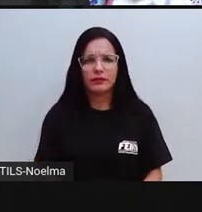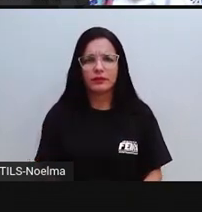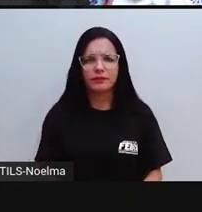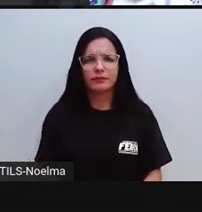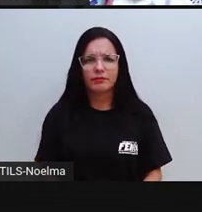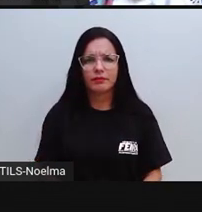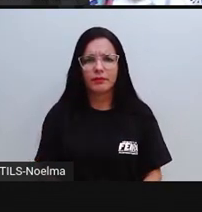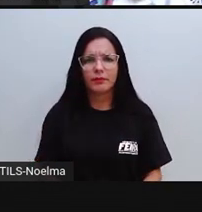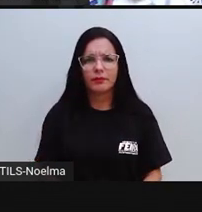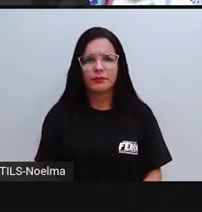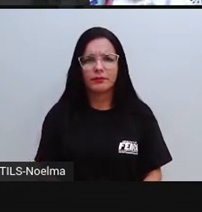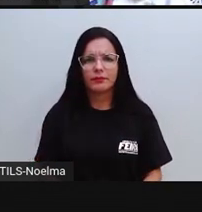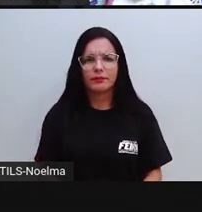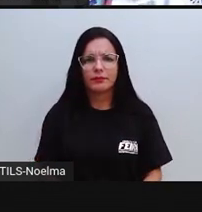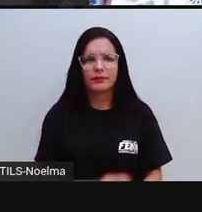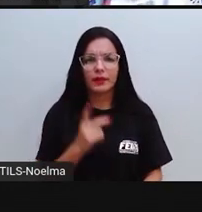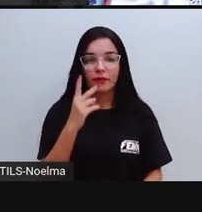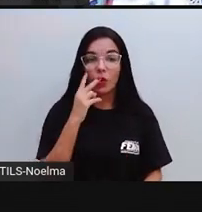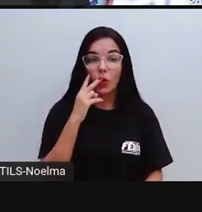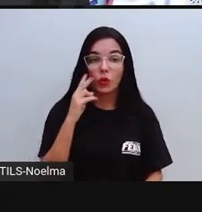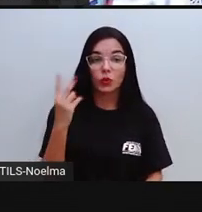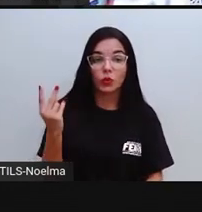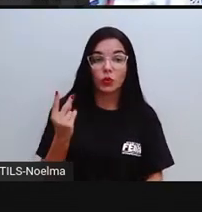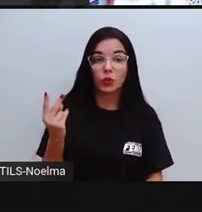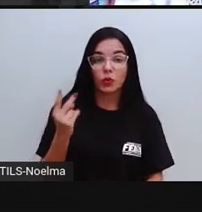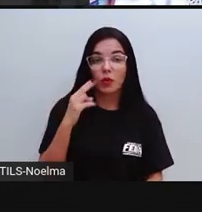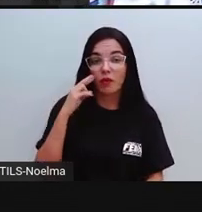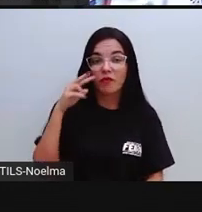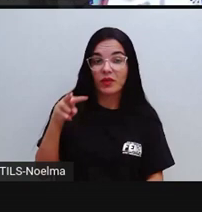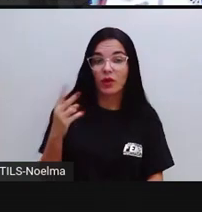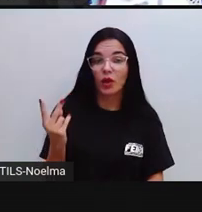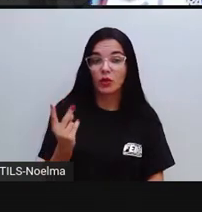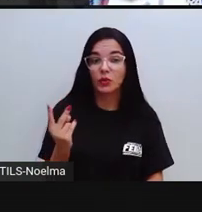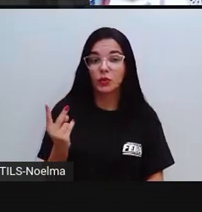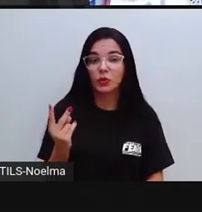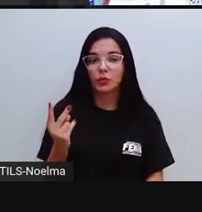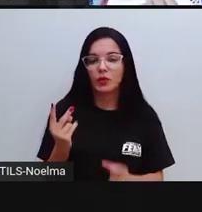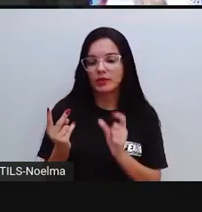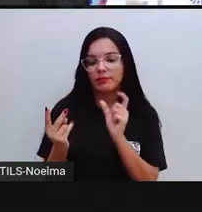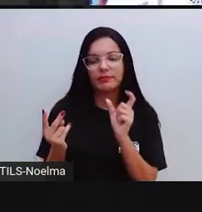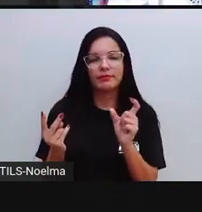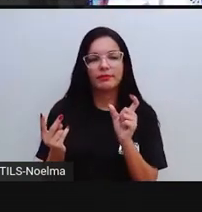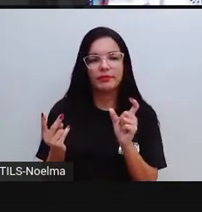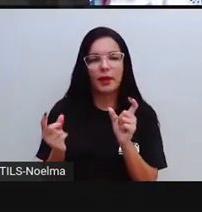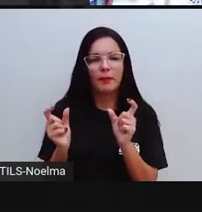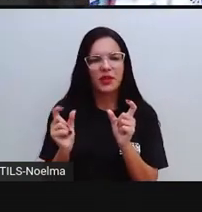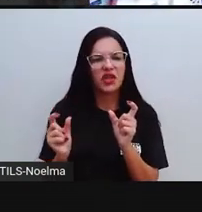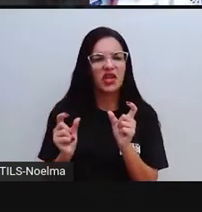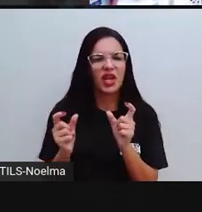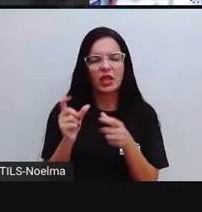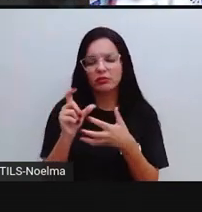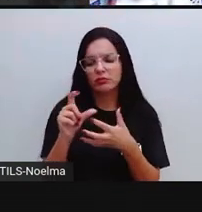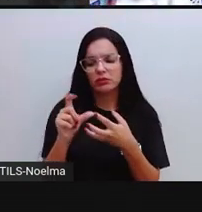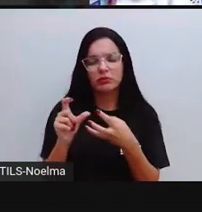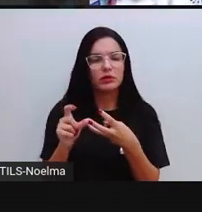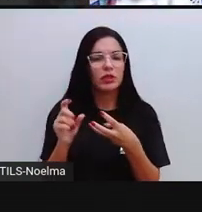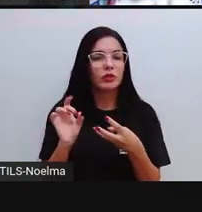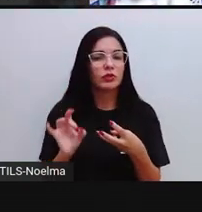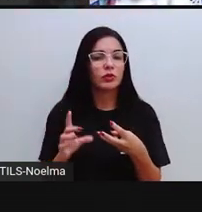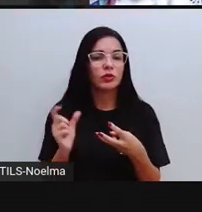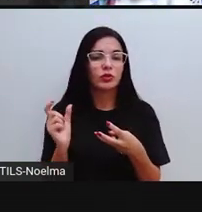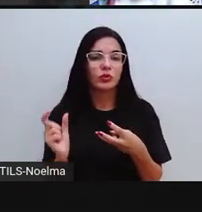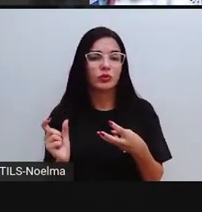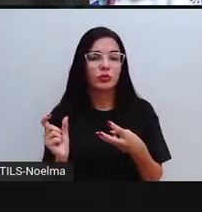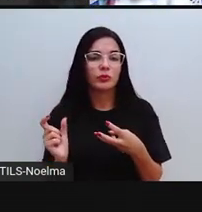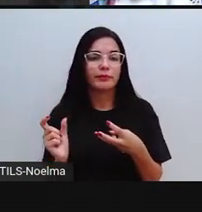a Pró trouxe aqui, a Fácil. É muito comum a gente trabalhar com palavrinhas pequenas onde apareçam sílabas